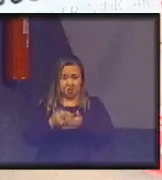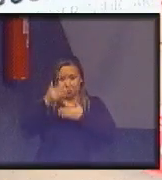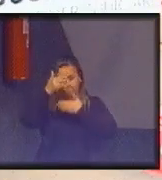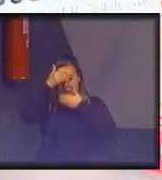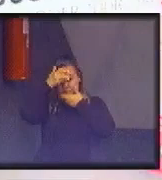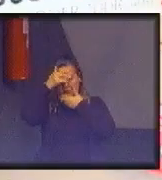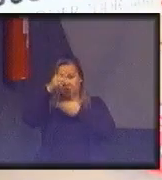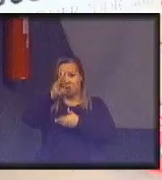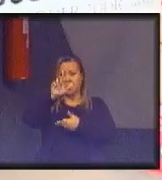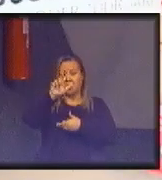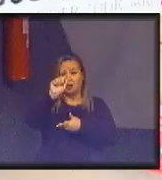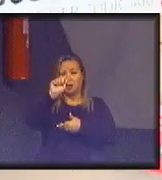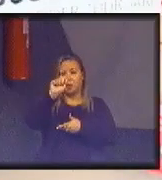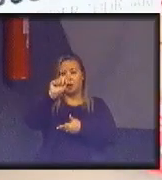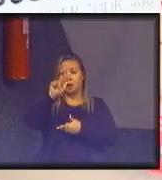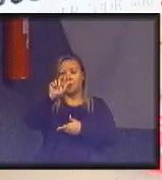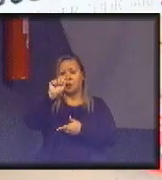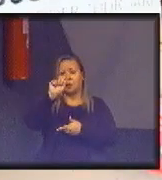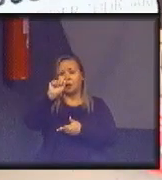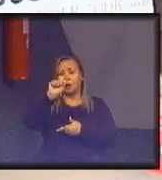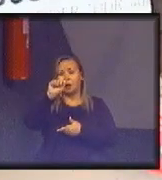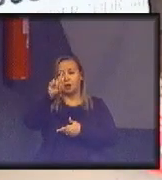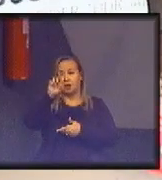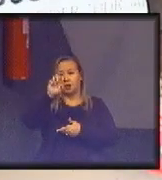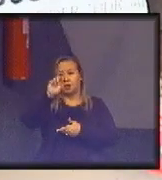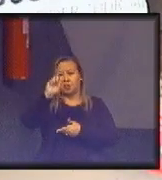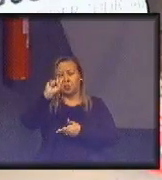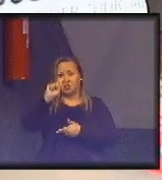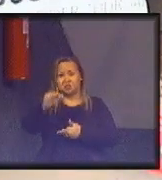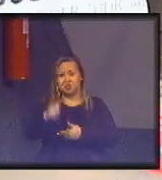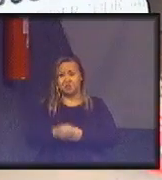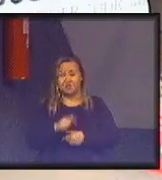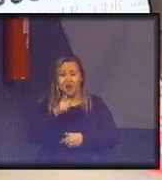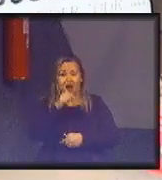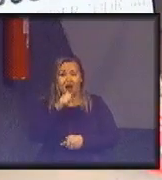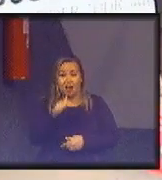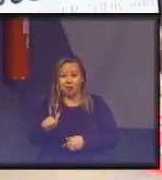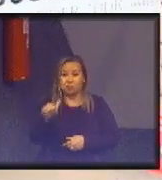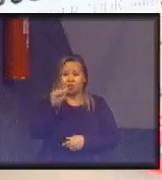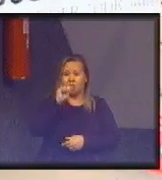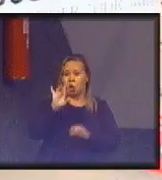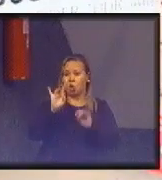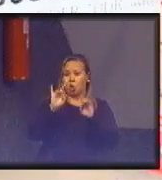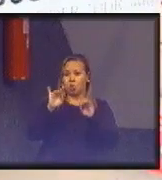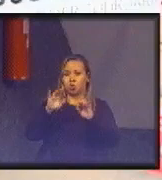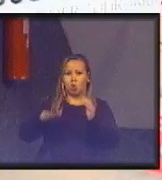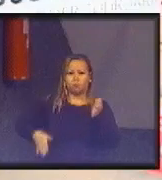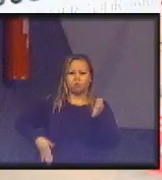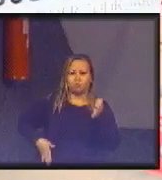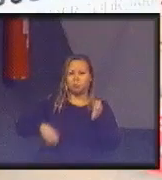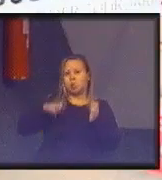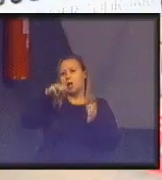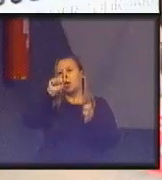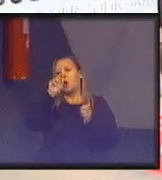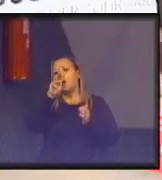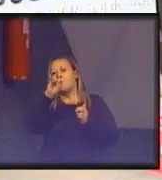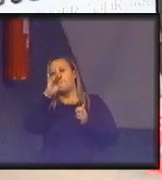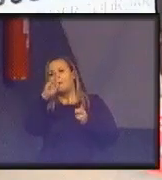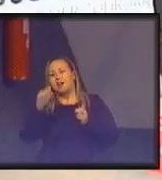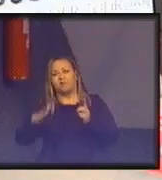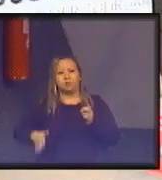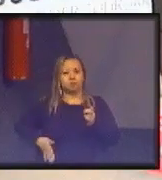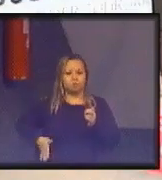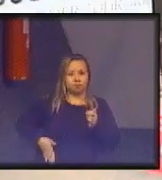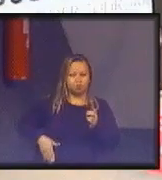água potável só na mão da máfia. Nessa reportagem, você vai ver uma